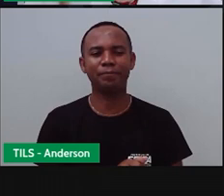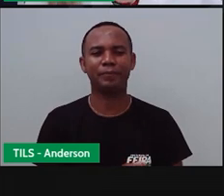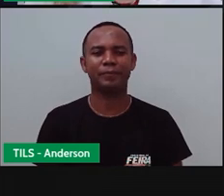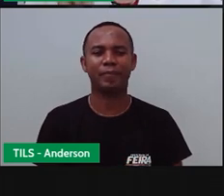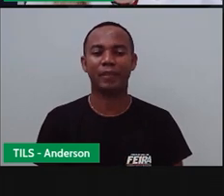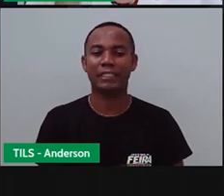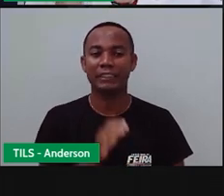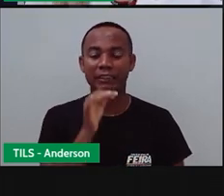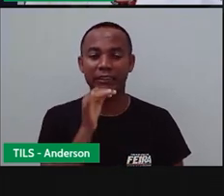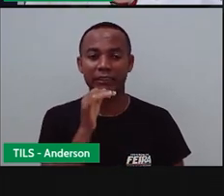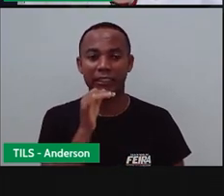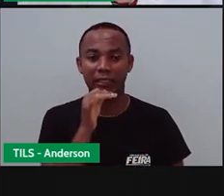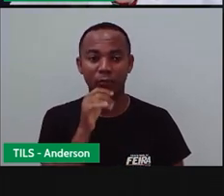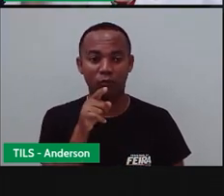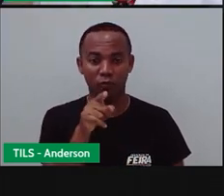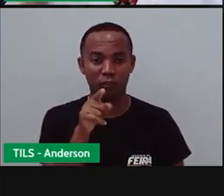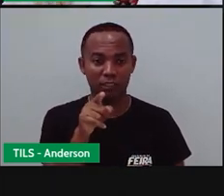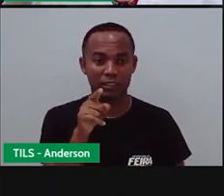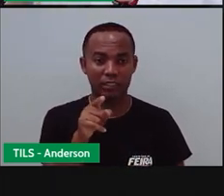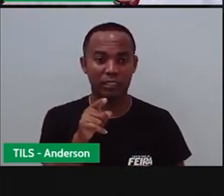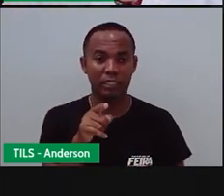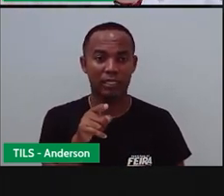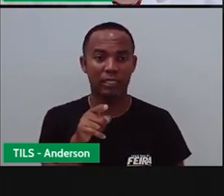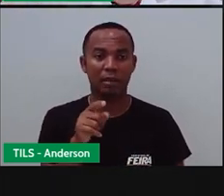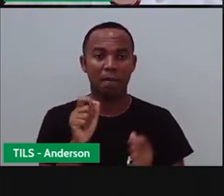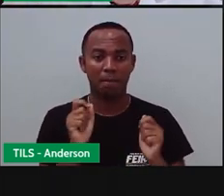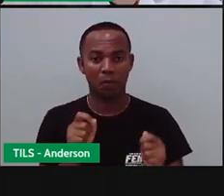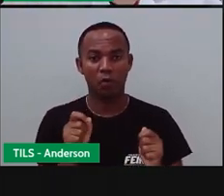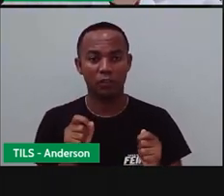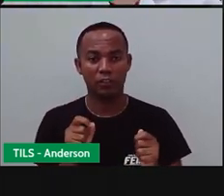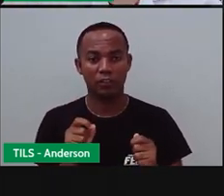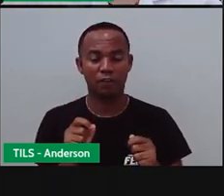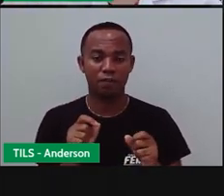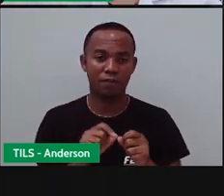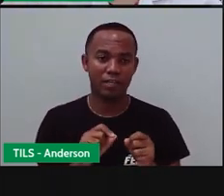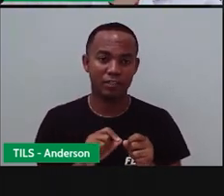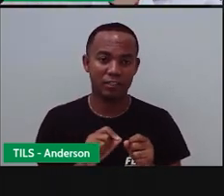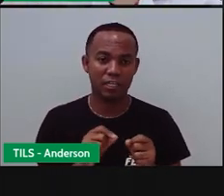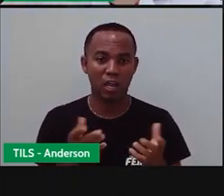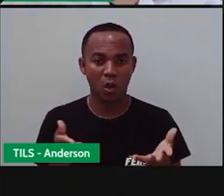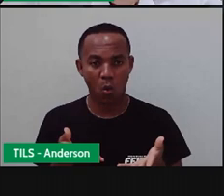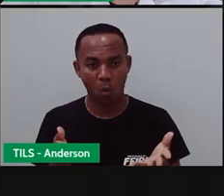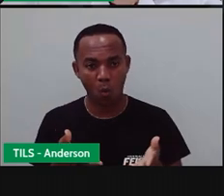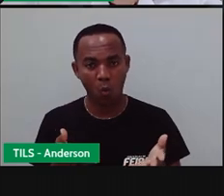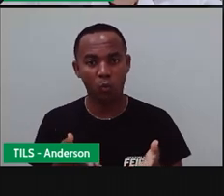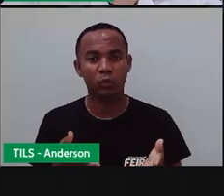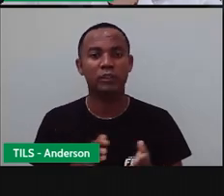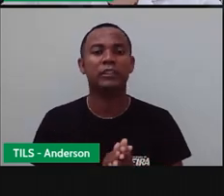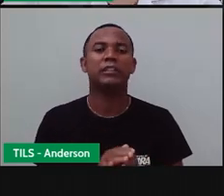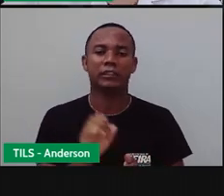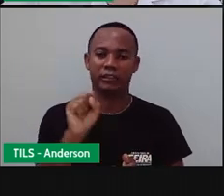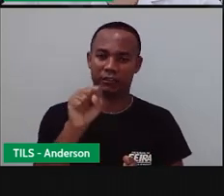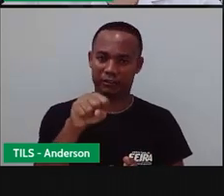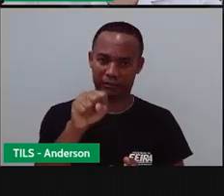Não deixe para amanhã O que se pode fazer hoje. Já ouviu?